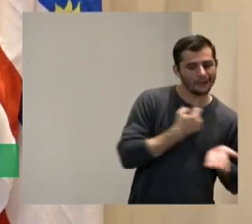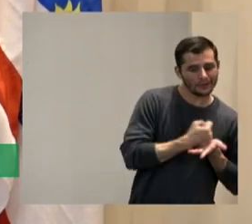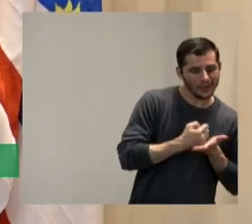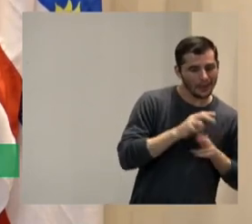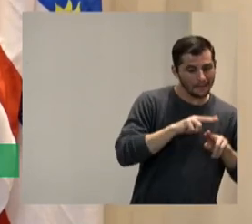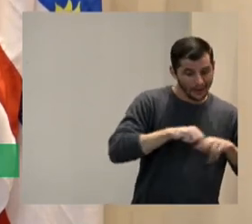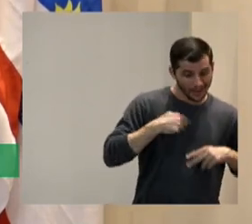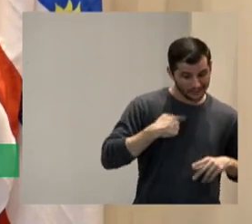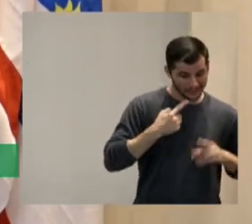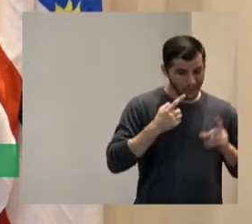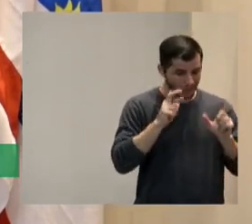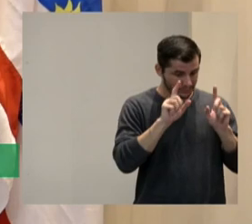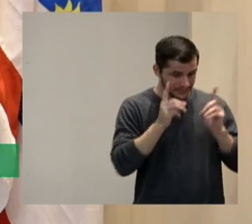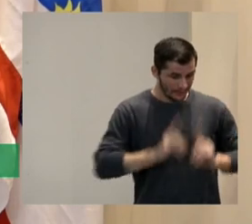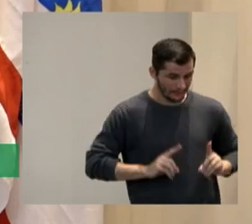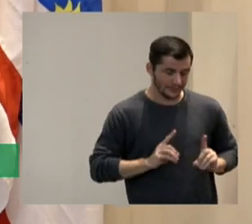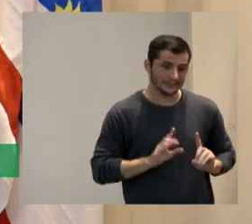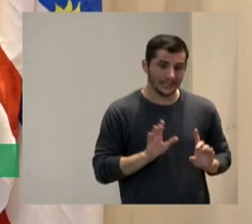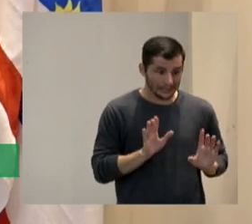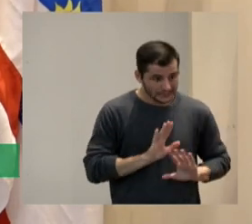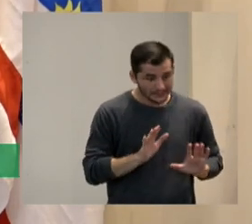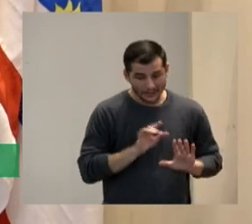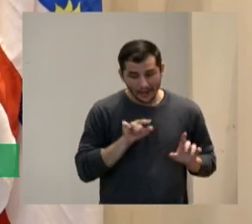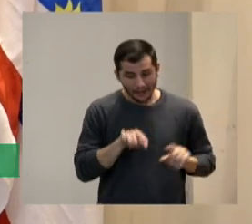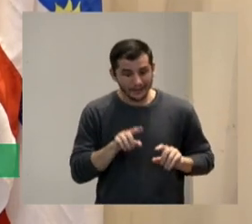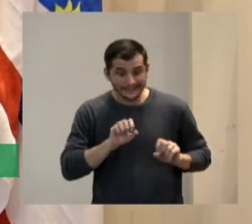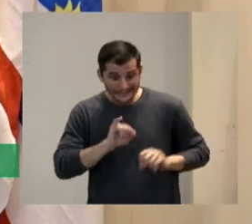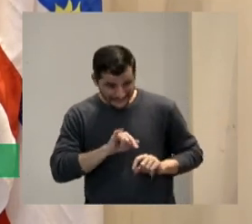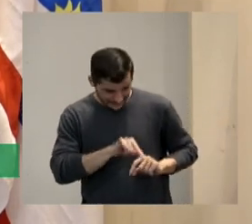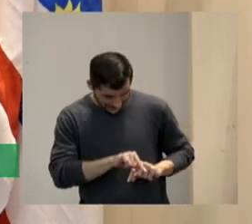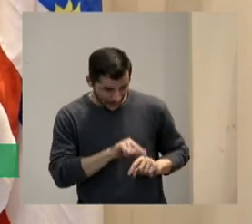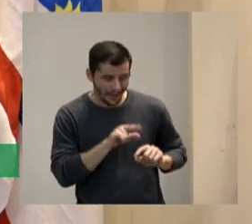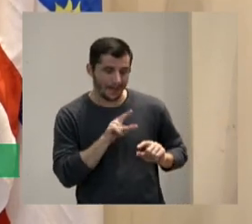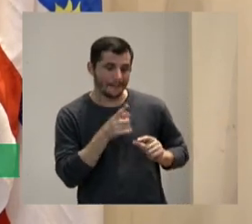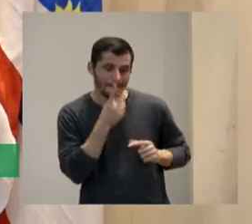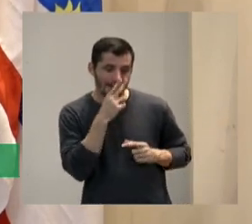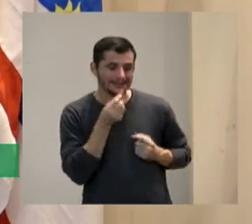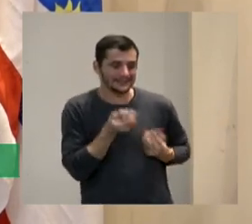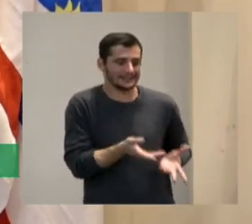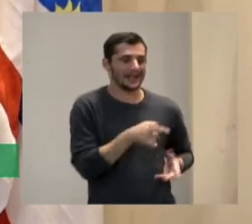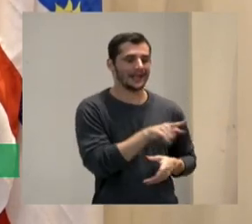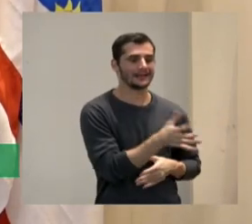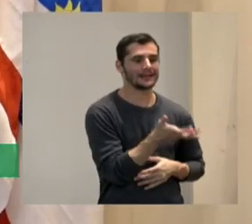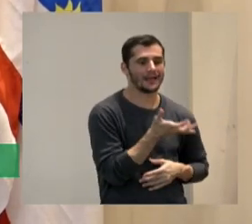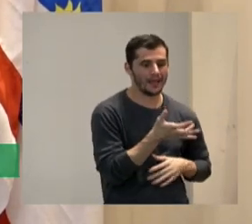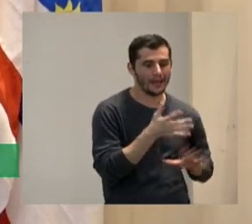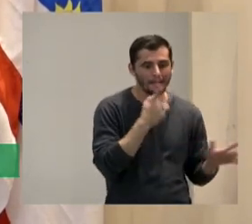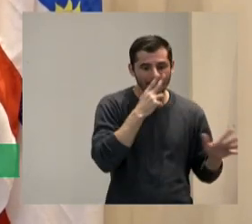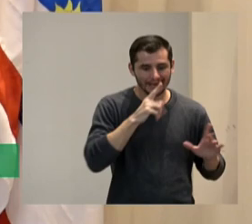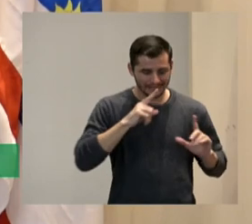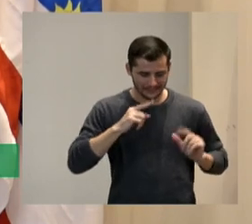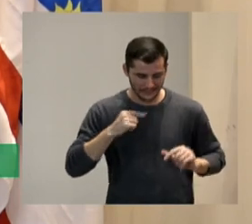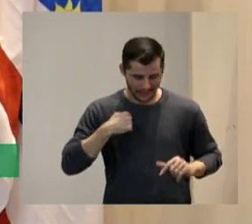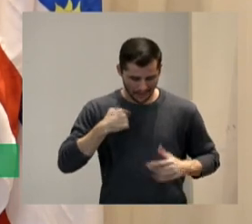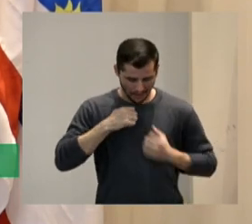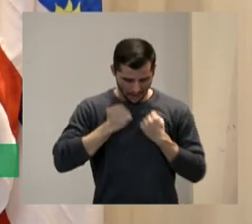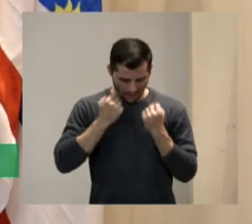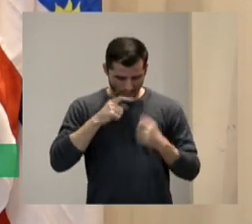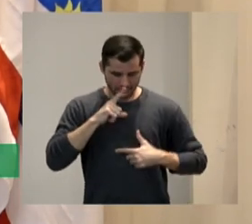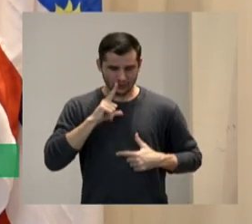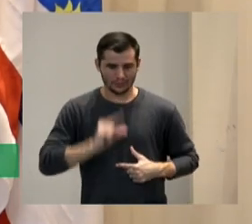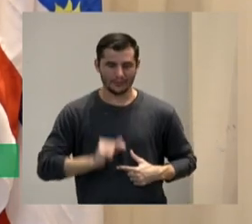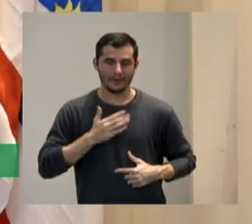porque senão a gente está dando para eles o que eles querem que é essa diminuição da gente e